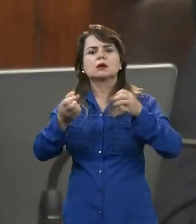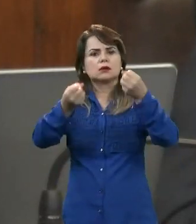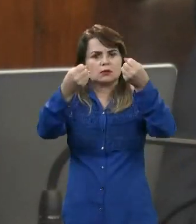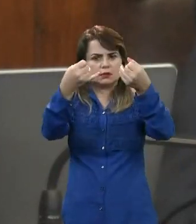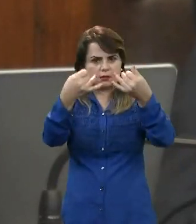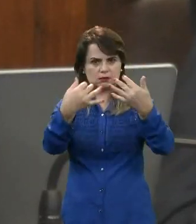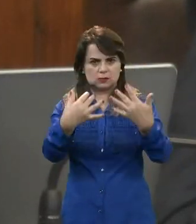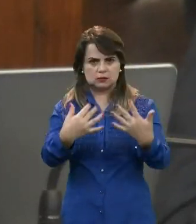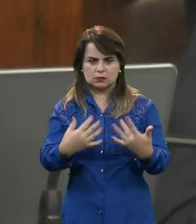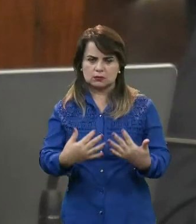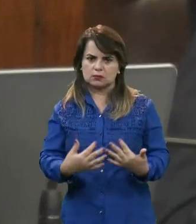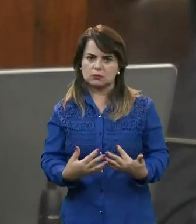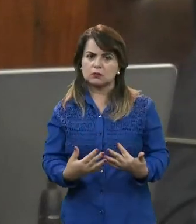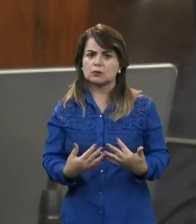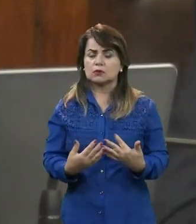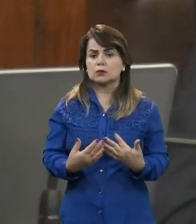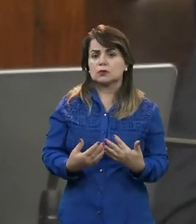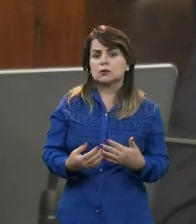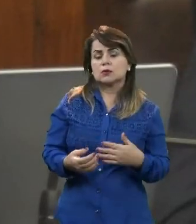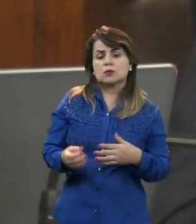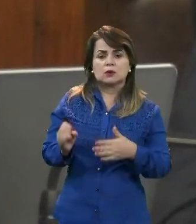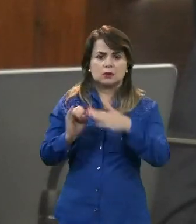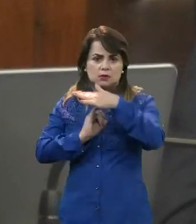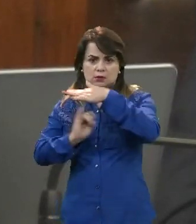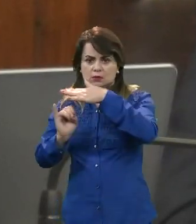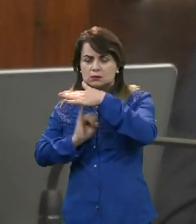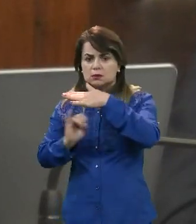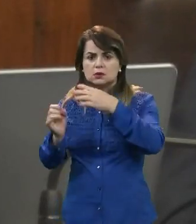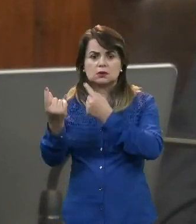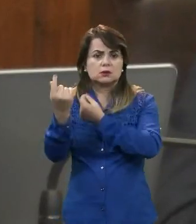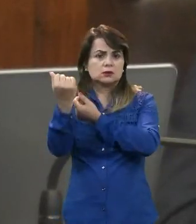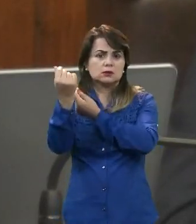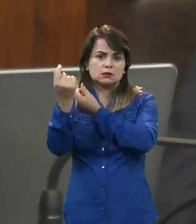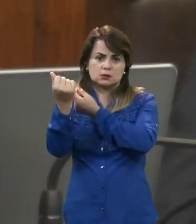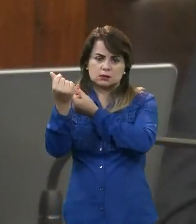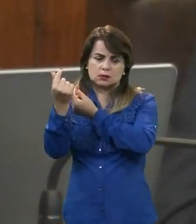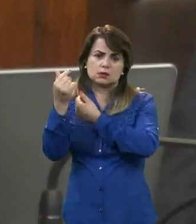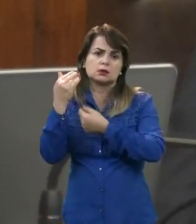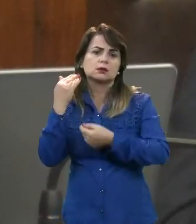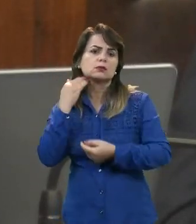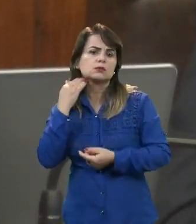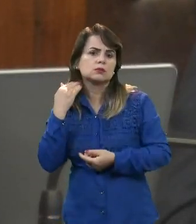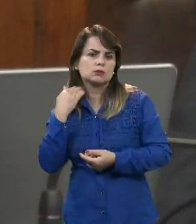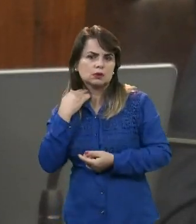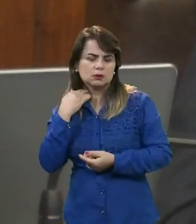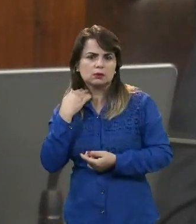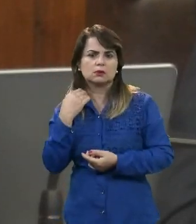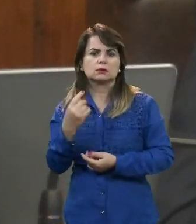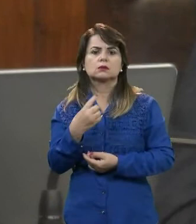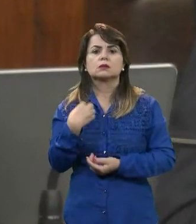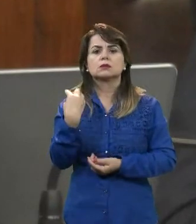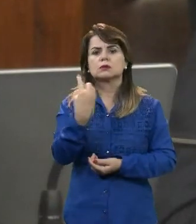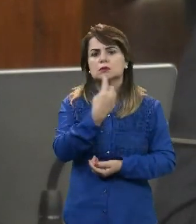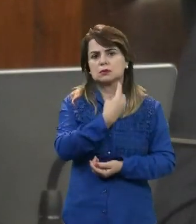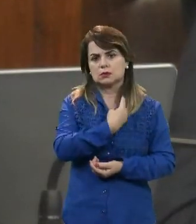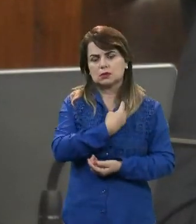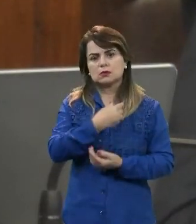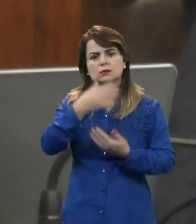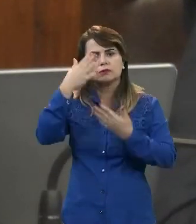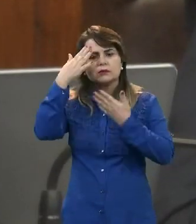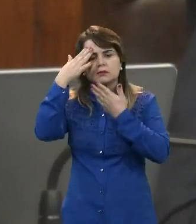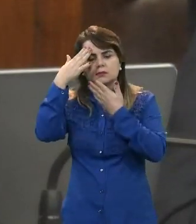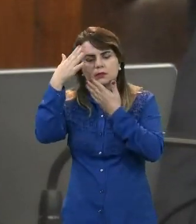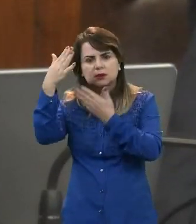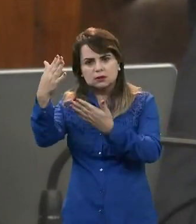as colocações aqui de todos os estabelecimentos financeiros, a quem nós queremos agradecer de forma muito